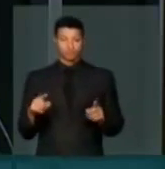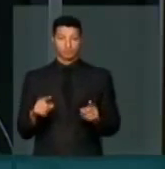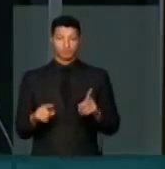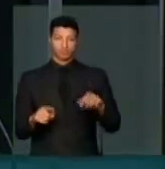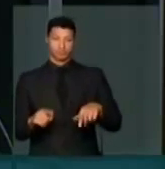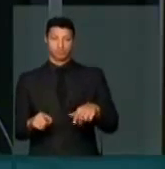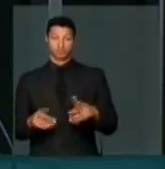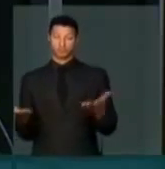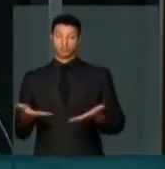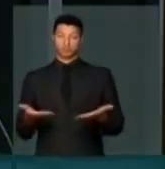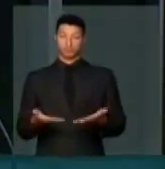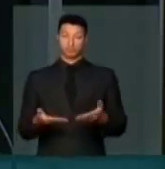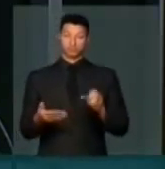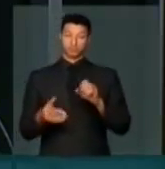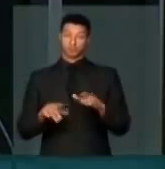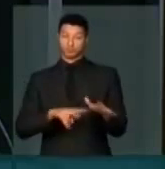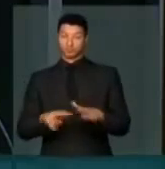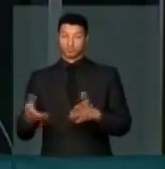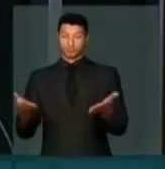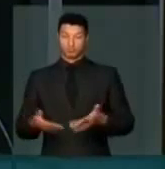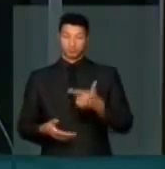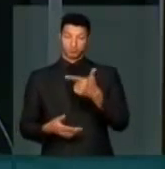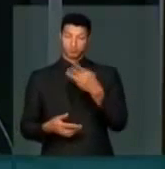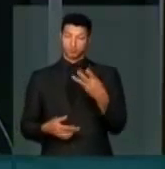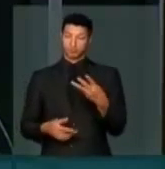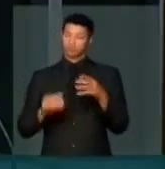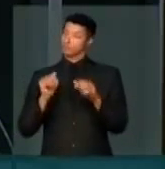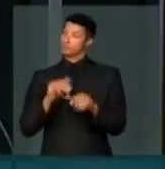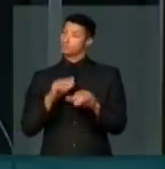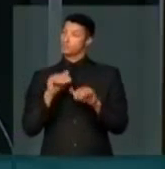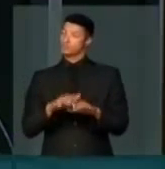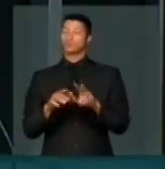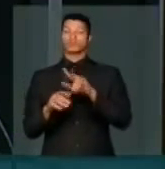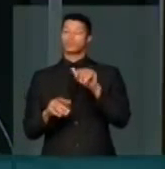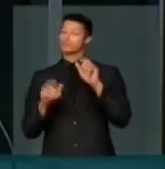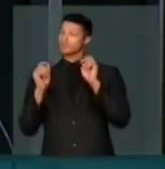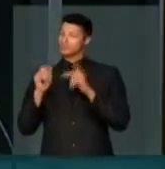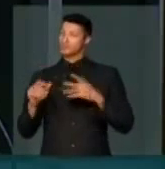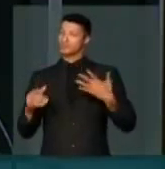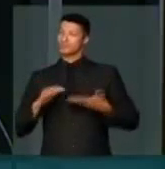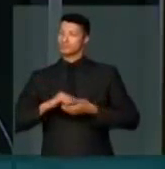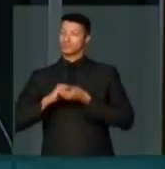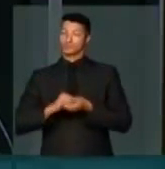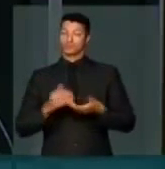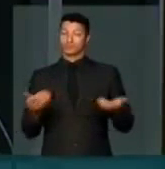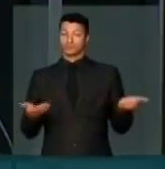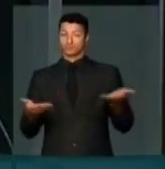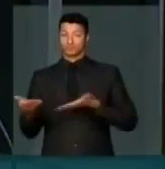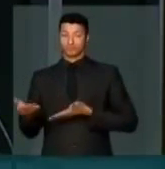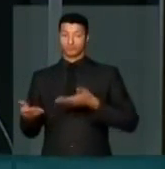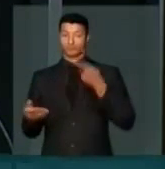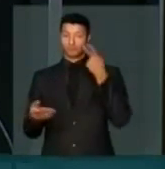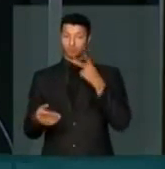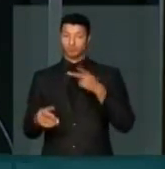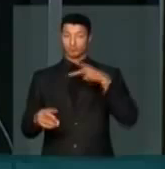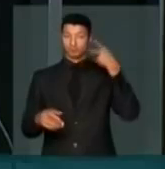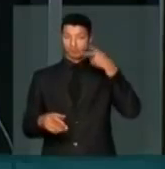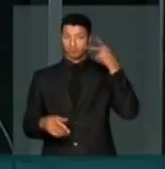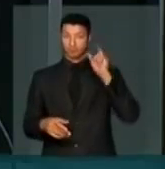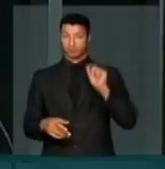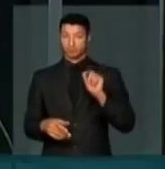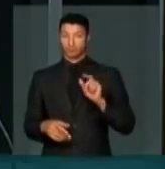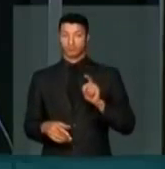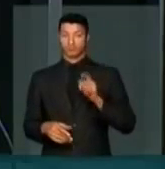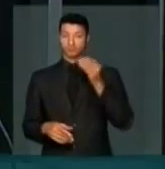esta hoje, essa semana, nesse 23 de setembro, é para saudar a vinda do Glauber a um partido